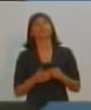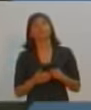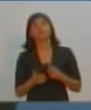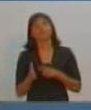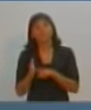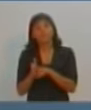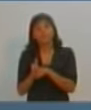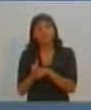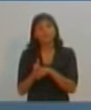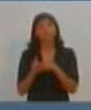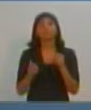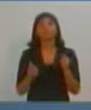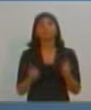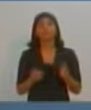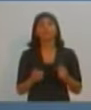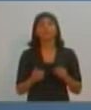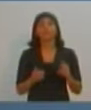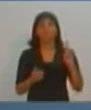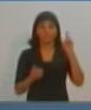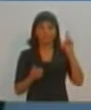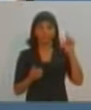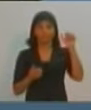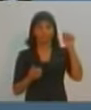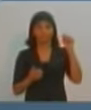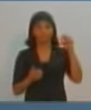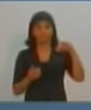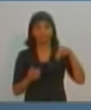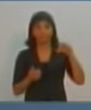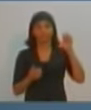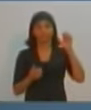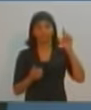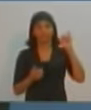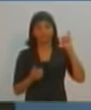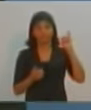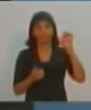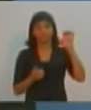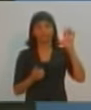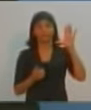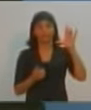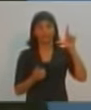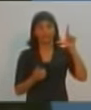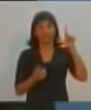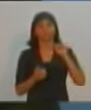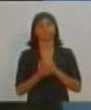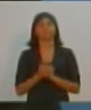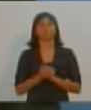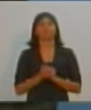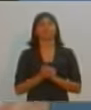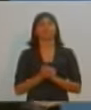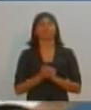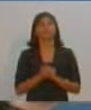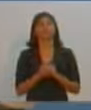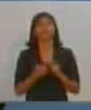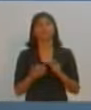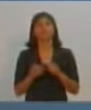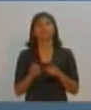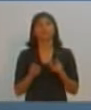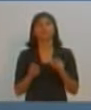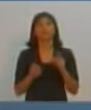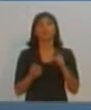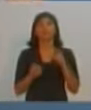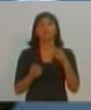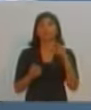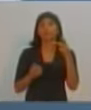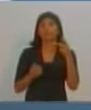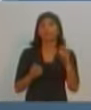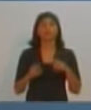Pergunta agora para o candidato Daniel Grandolfo. E eu gostaria que o candidato José Lemes comentasse, até porque ele já comentou sobre